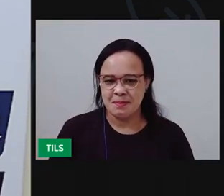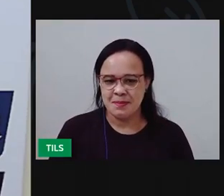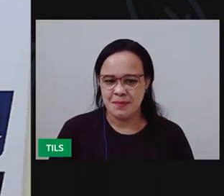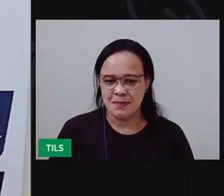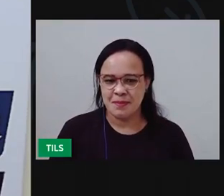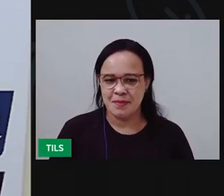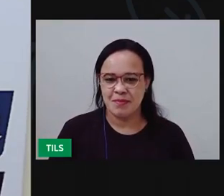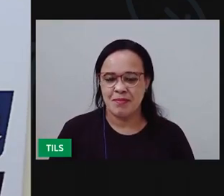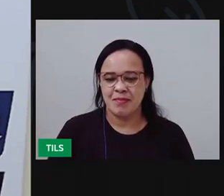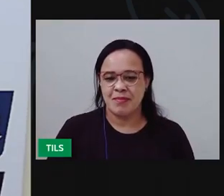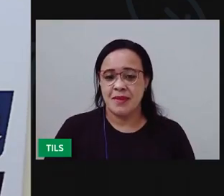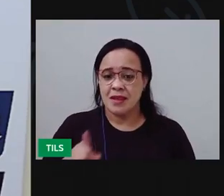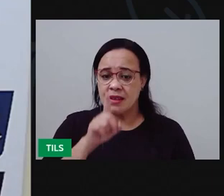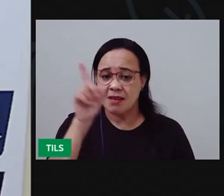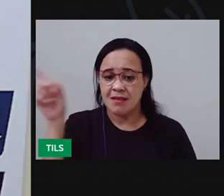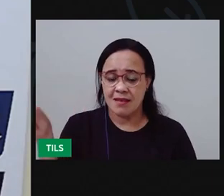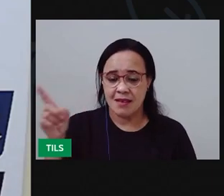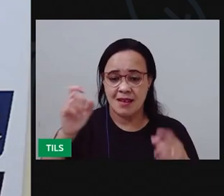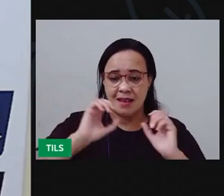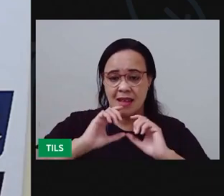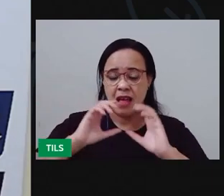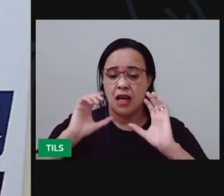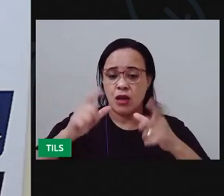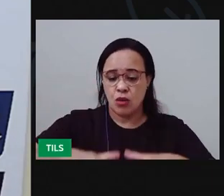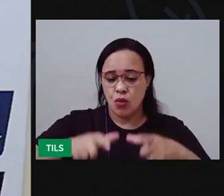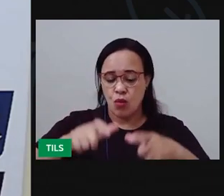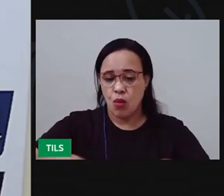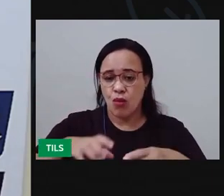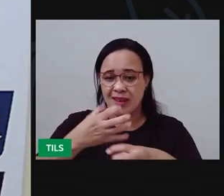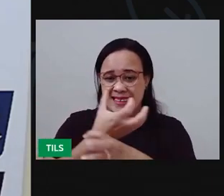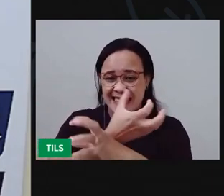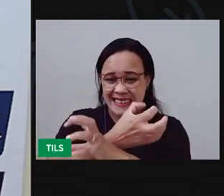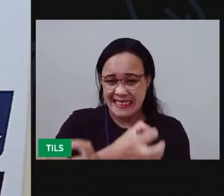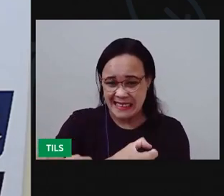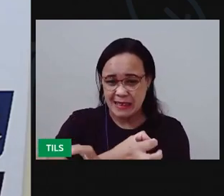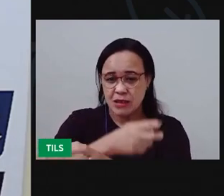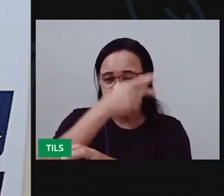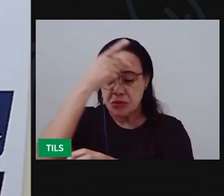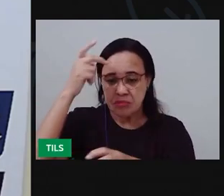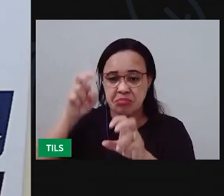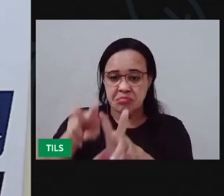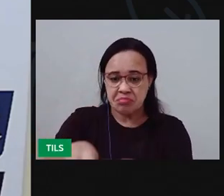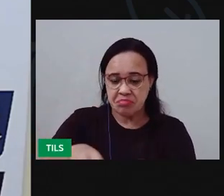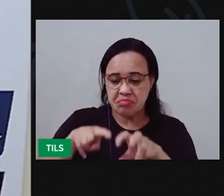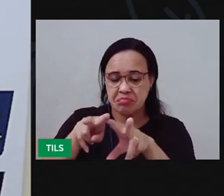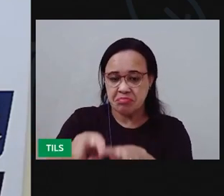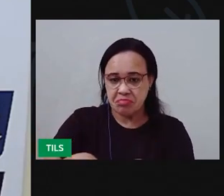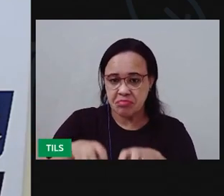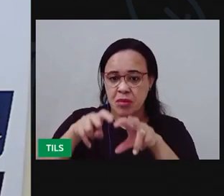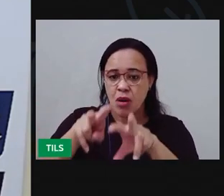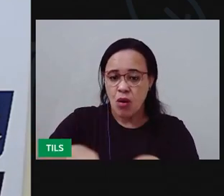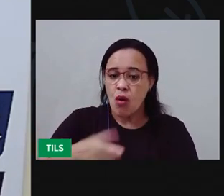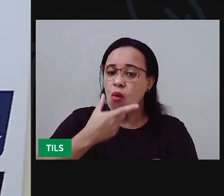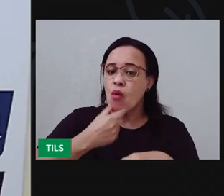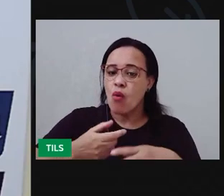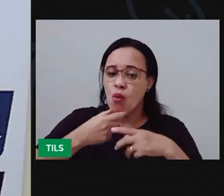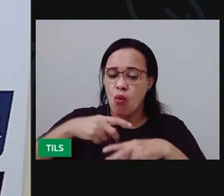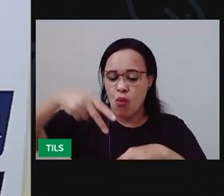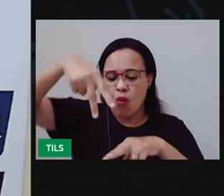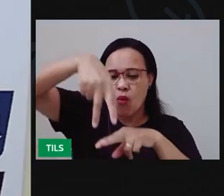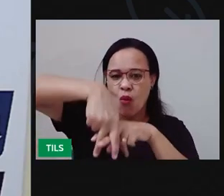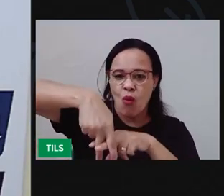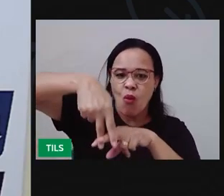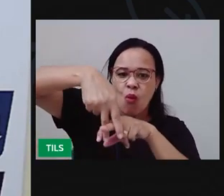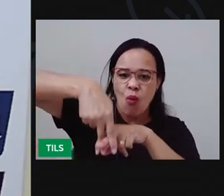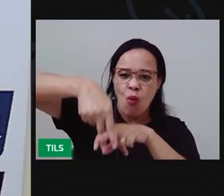No sertão camponês vive da agricultura e o vaqueiro lutando, o homem de mais bravura. Todo